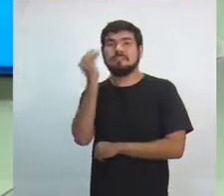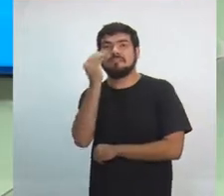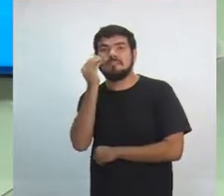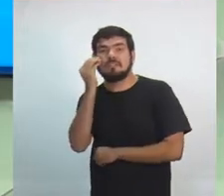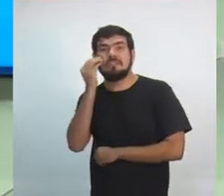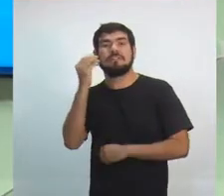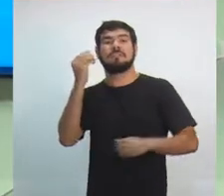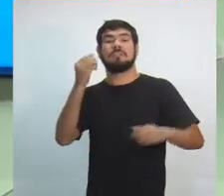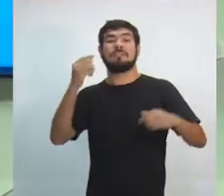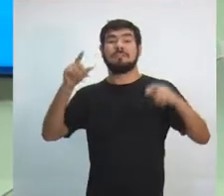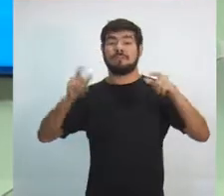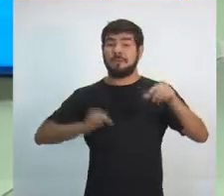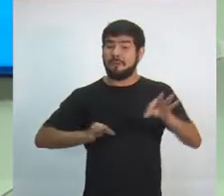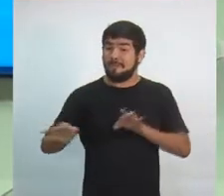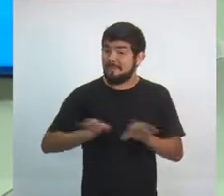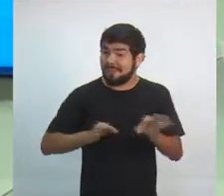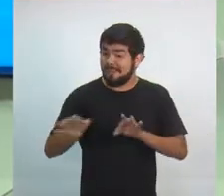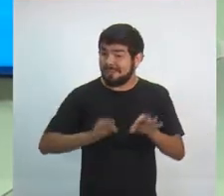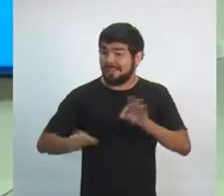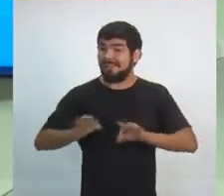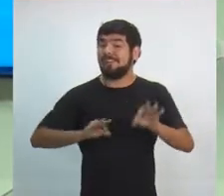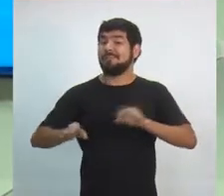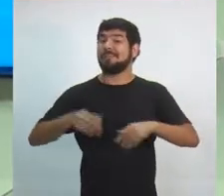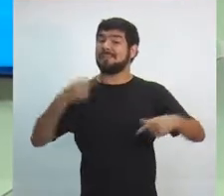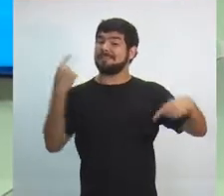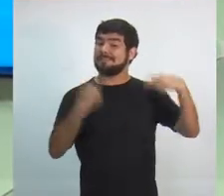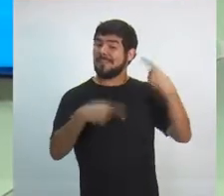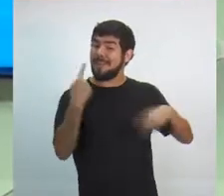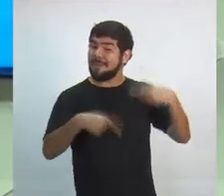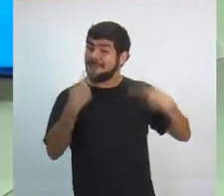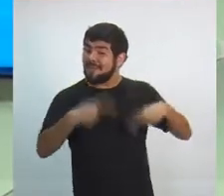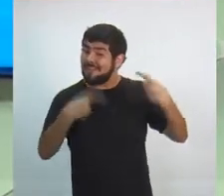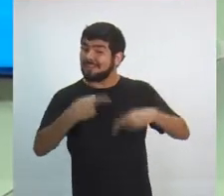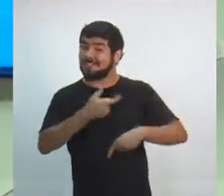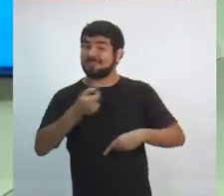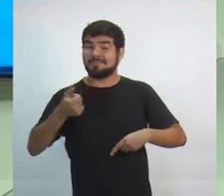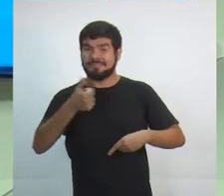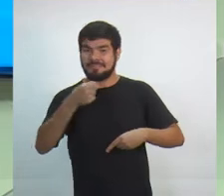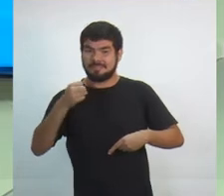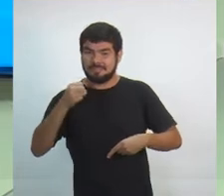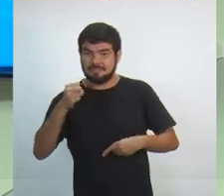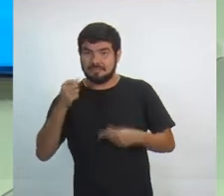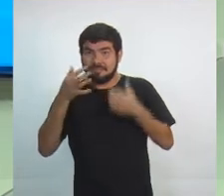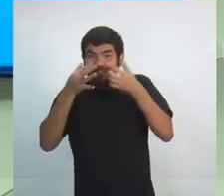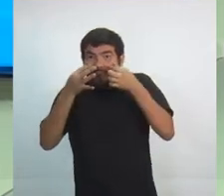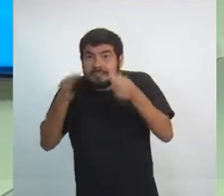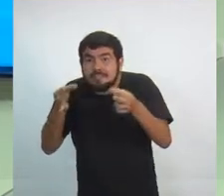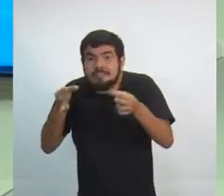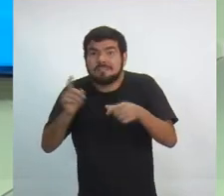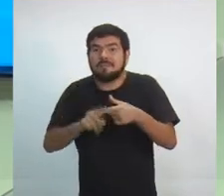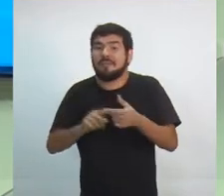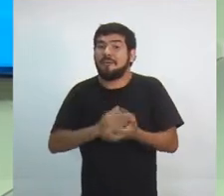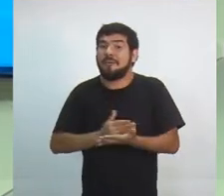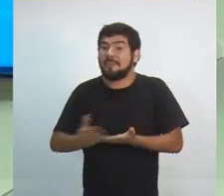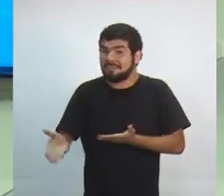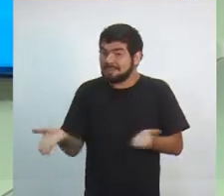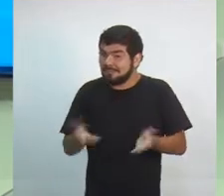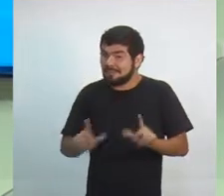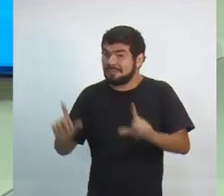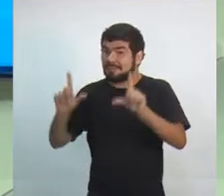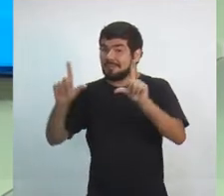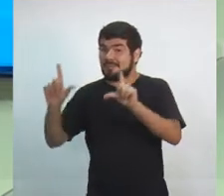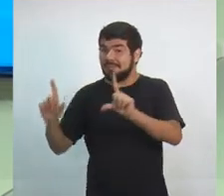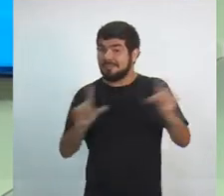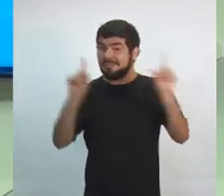debate, né, o nosso debate temático de 2018, das eleições de 2018, fiquem atentos, porque a gente começa esse segundo bloco e você vai dar uma